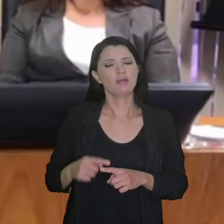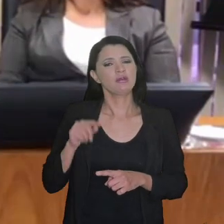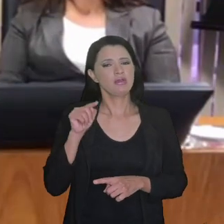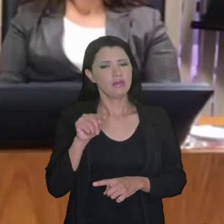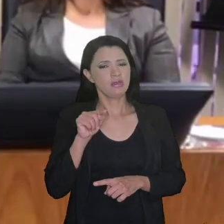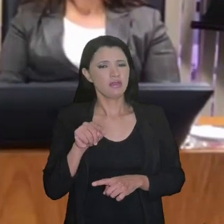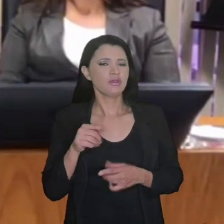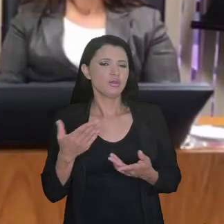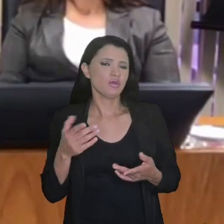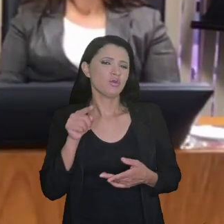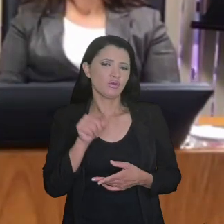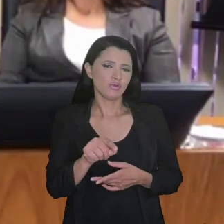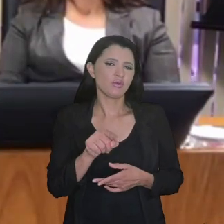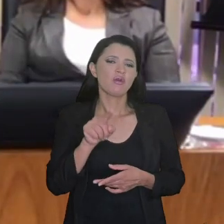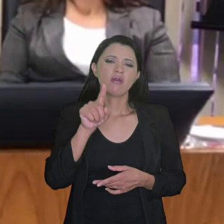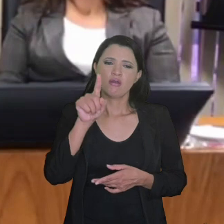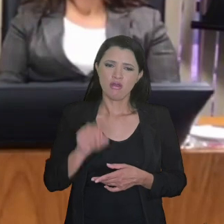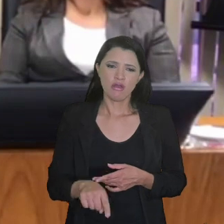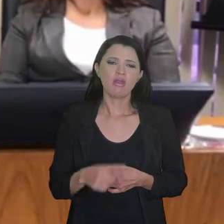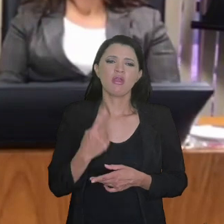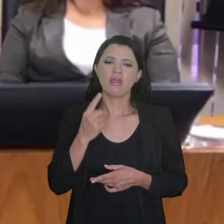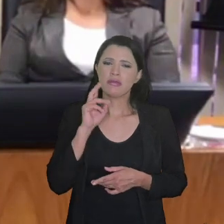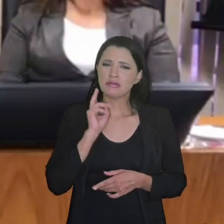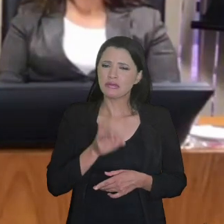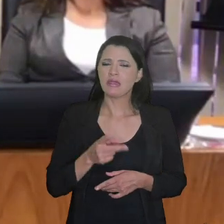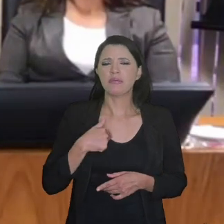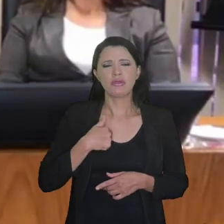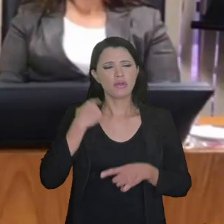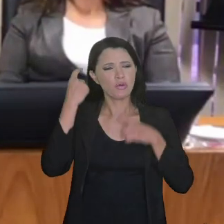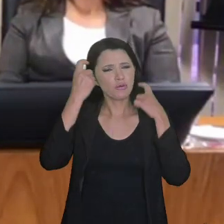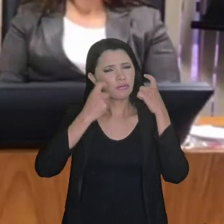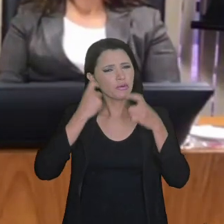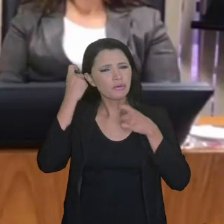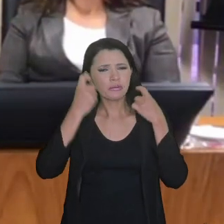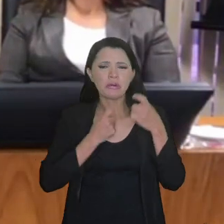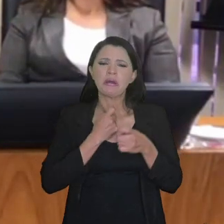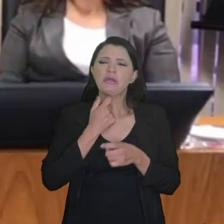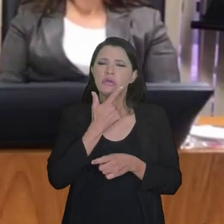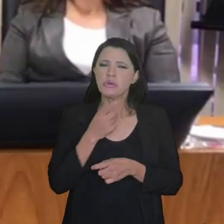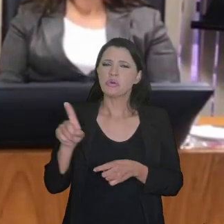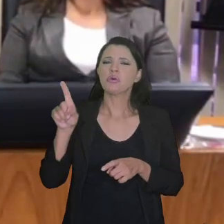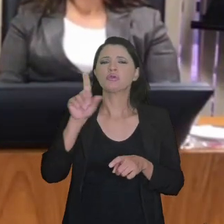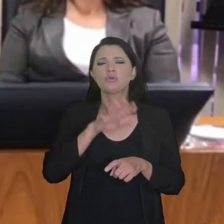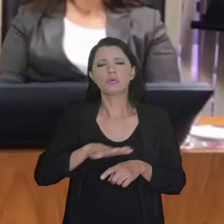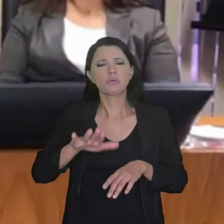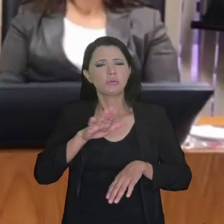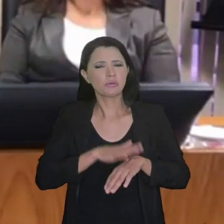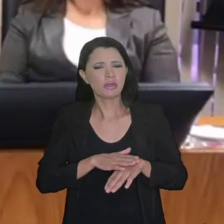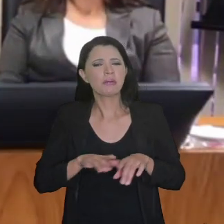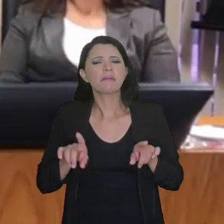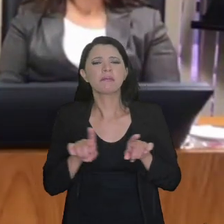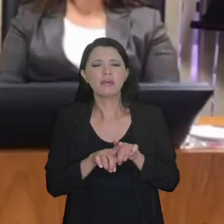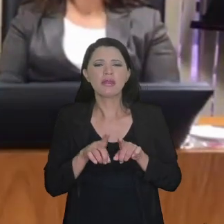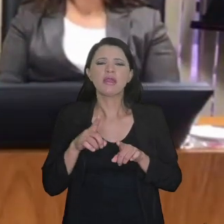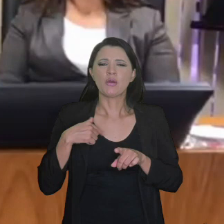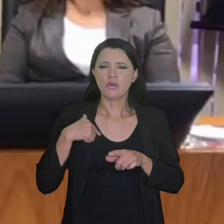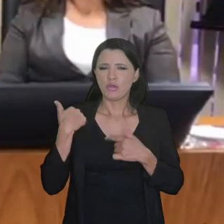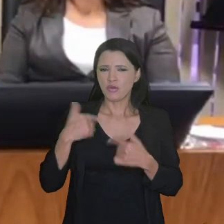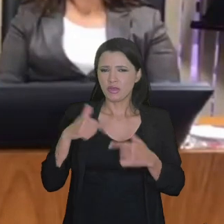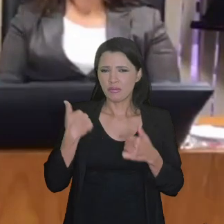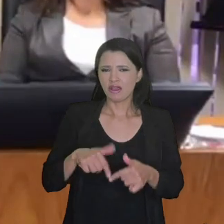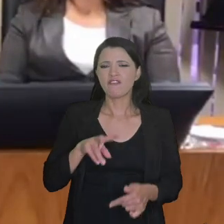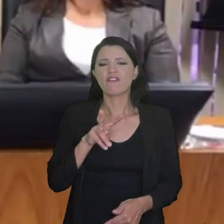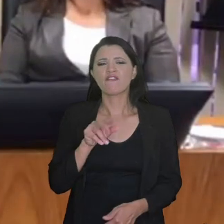concorrência. Isso é uma questão que sempre me preocupou, até num outro aspecto de